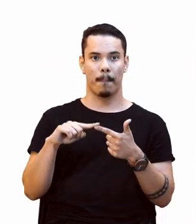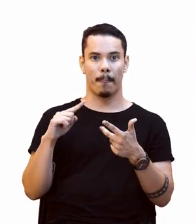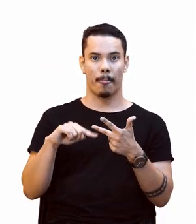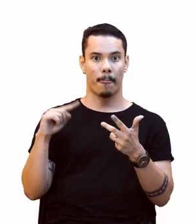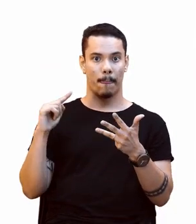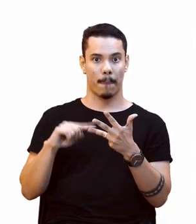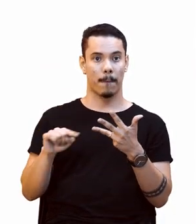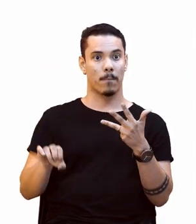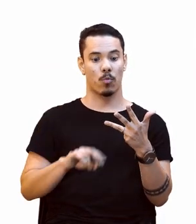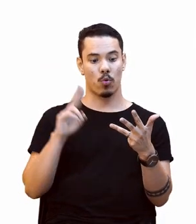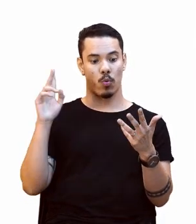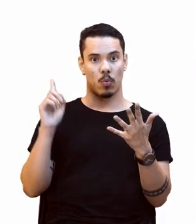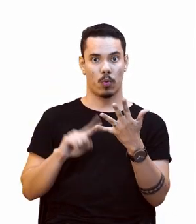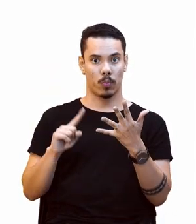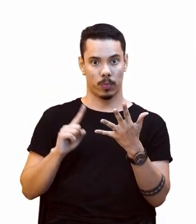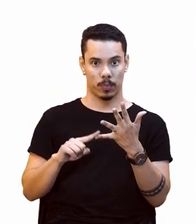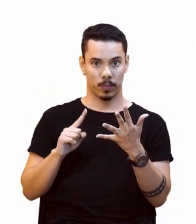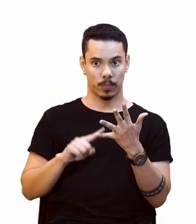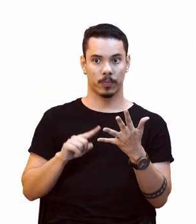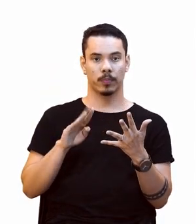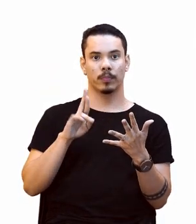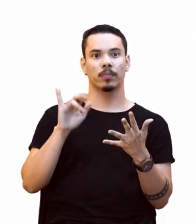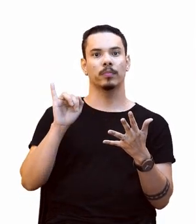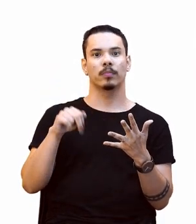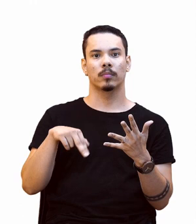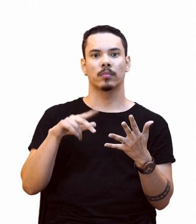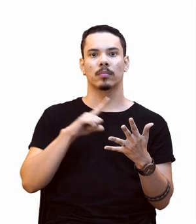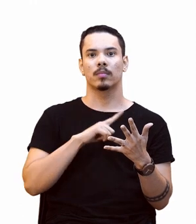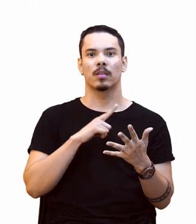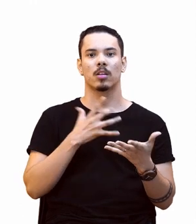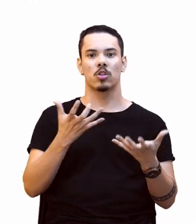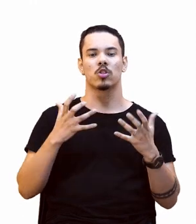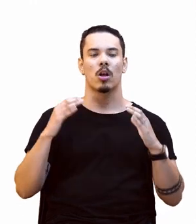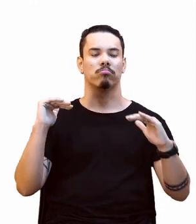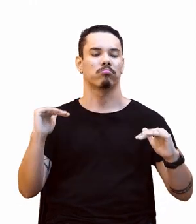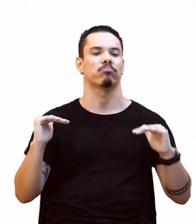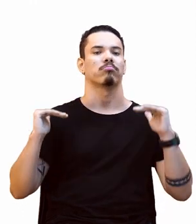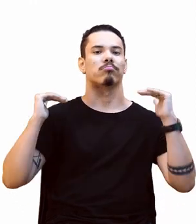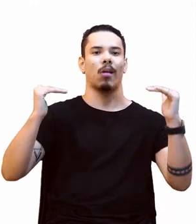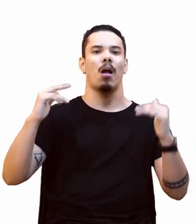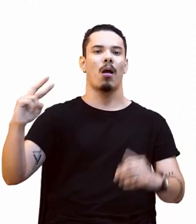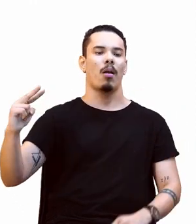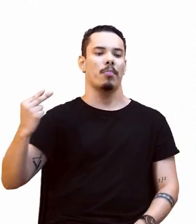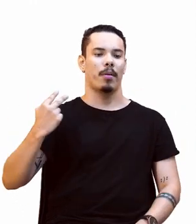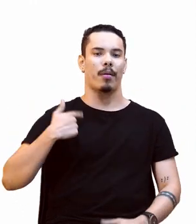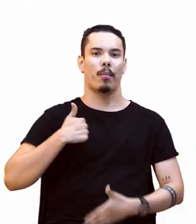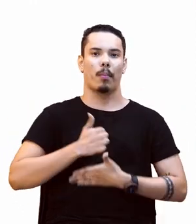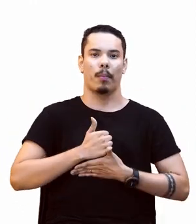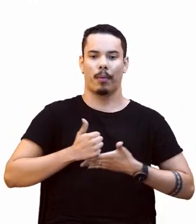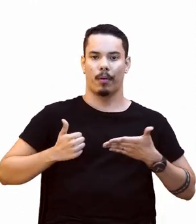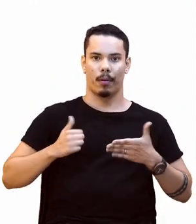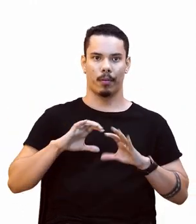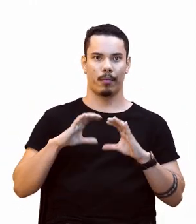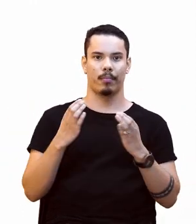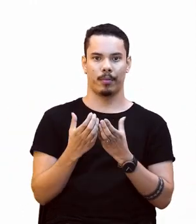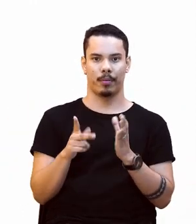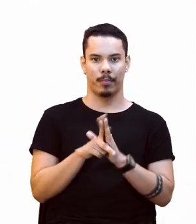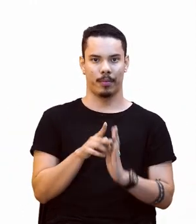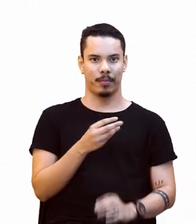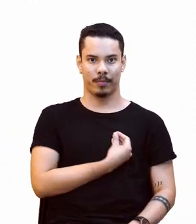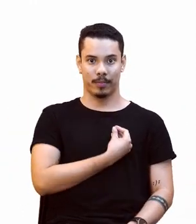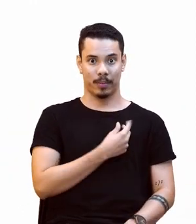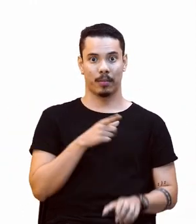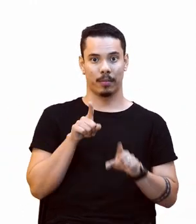Oê, Brian queria apenas ganhar status e valores morais no meio da comunidade em que ele vive, até na